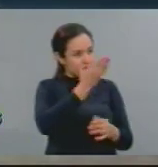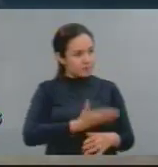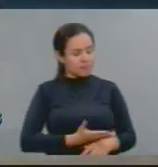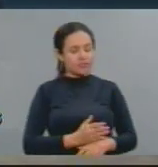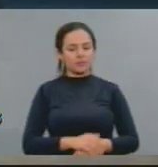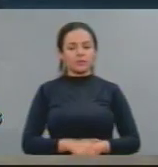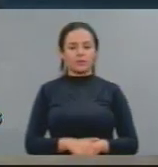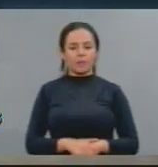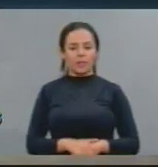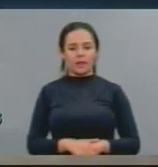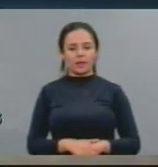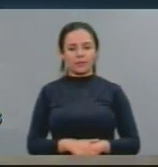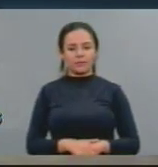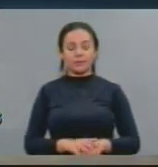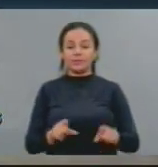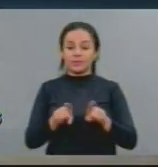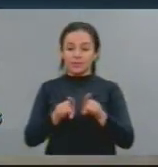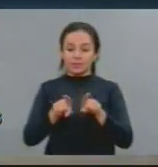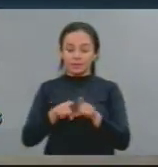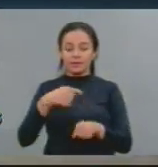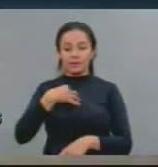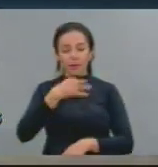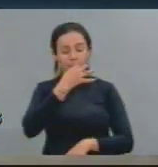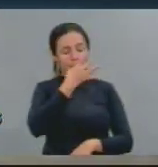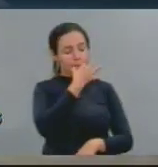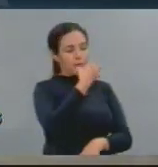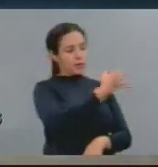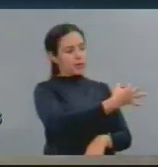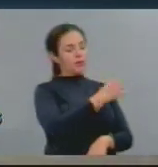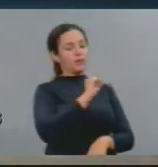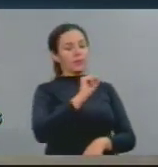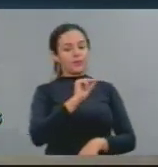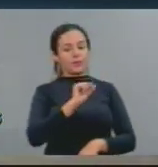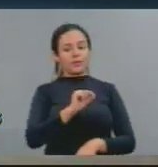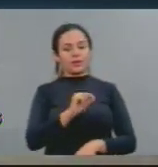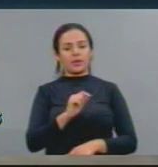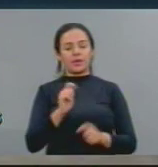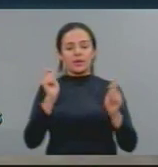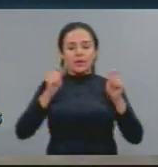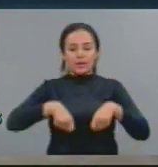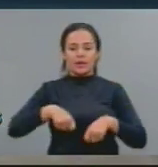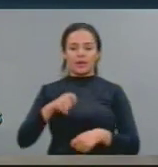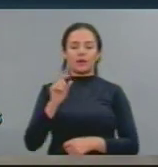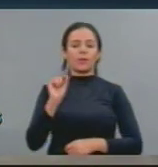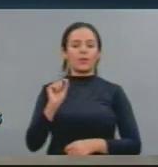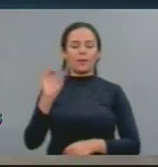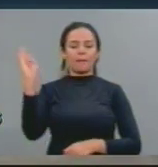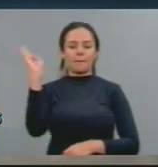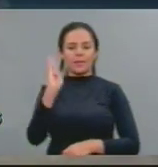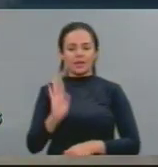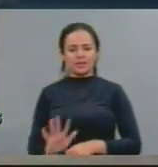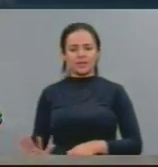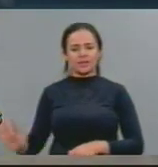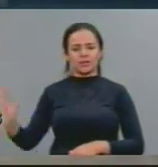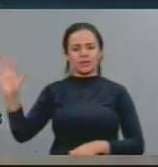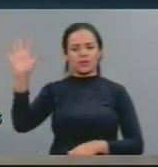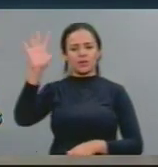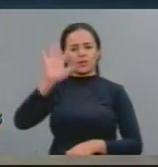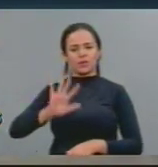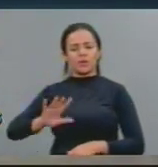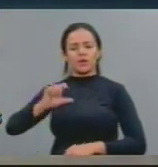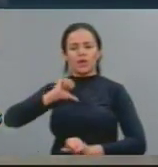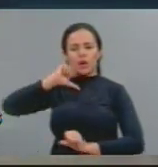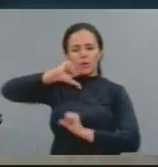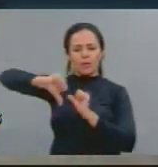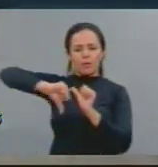me posicionar dizendo que há a possibilidade nesse país gigantesco de haver uma boa